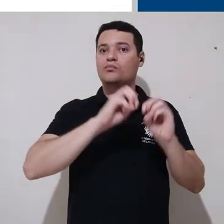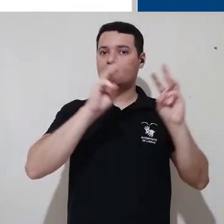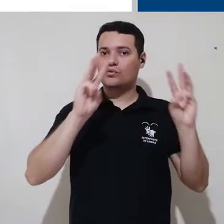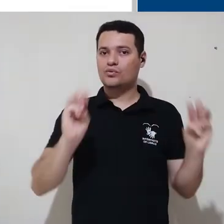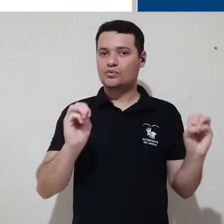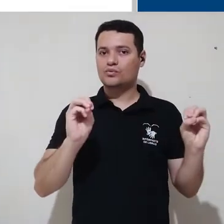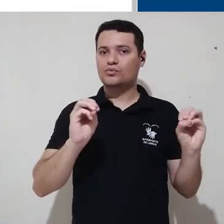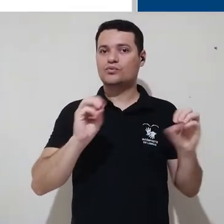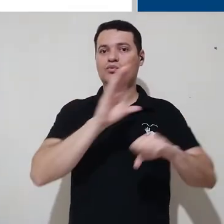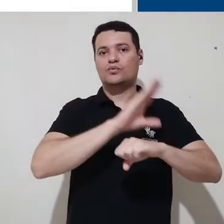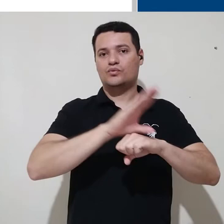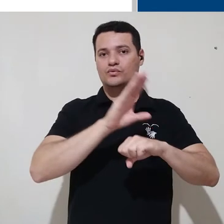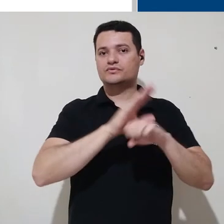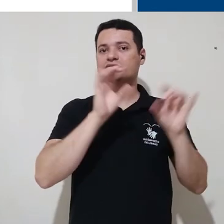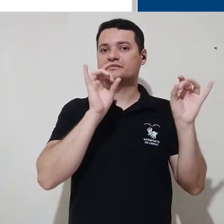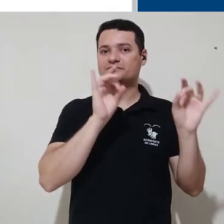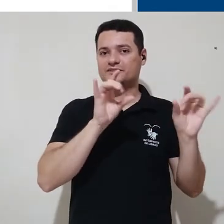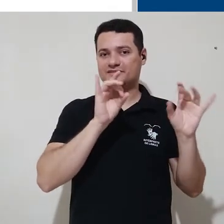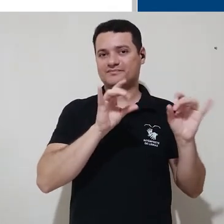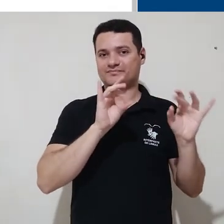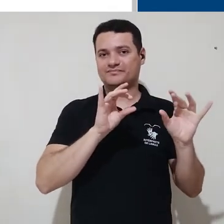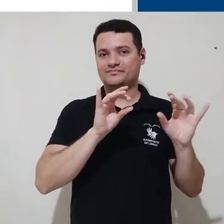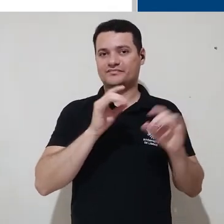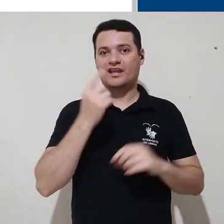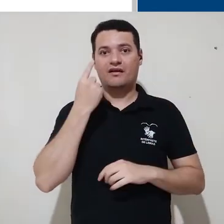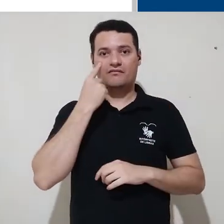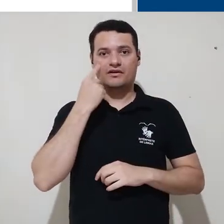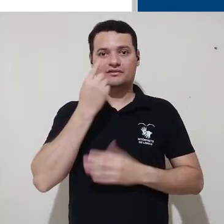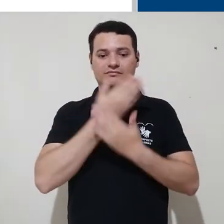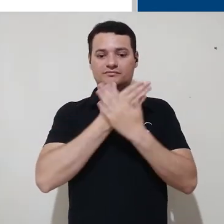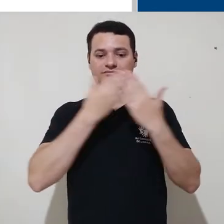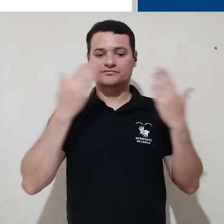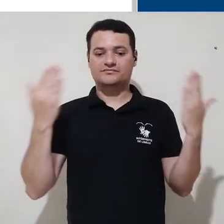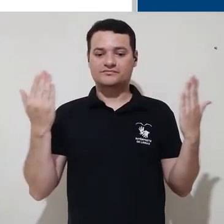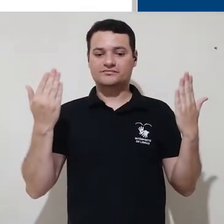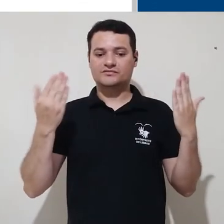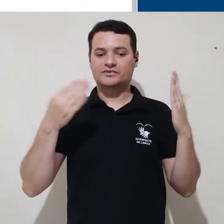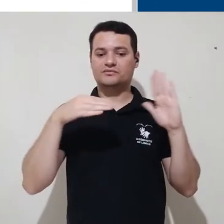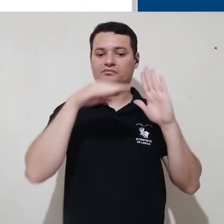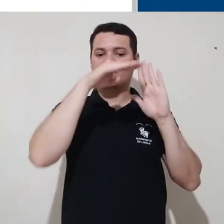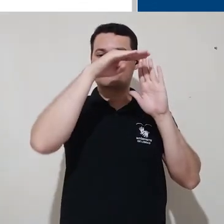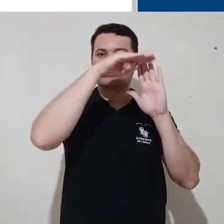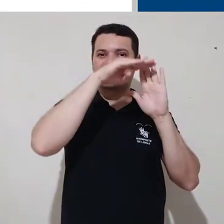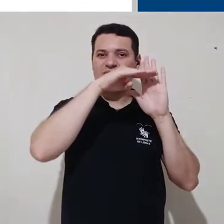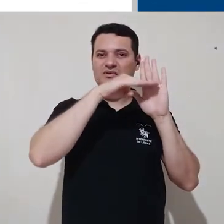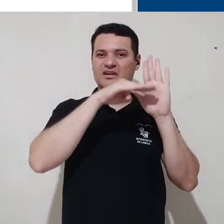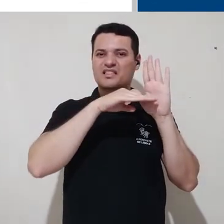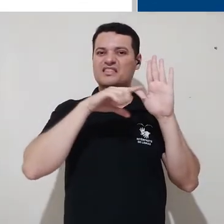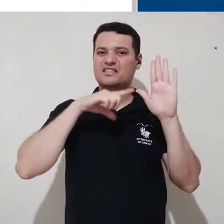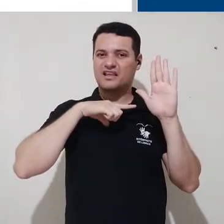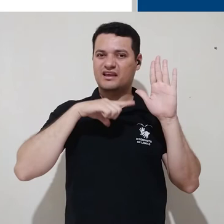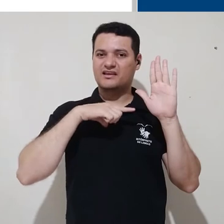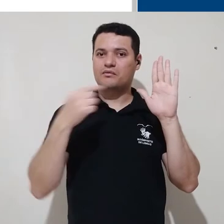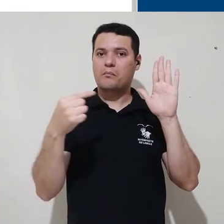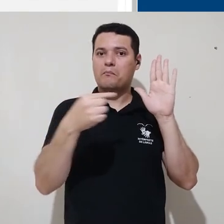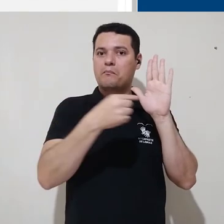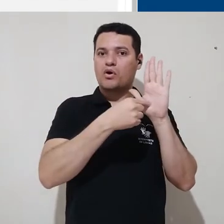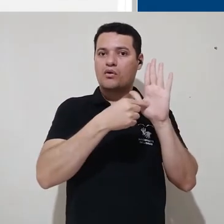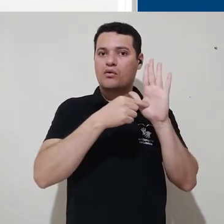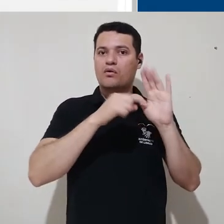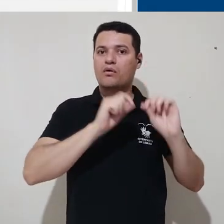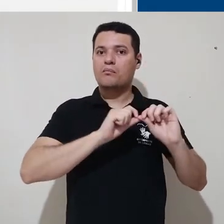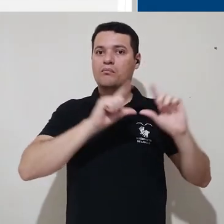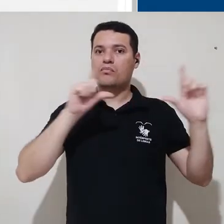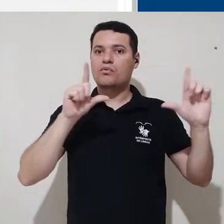especialização e aperfeiçoamento. Aqui, nós podemos, por exemplo, entrar em categorias